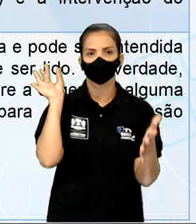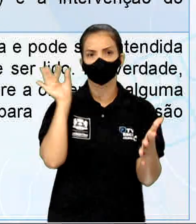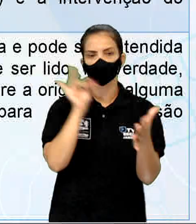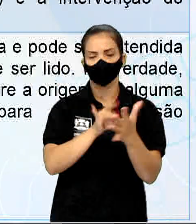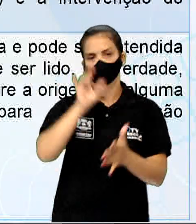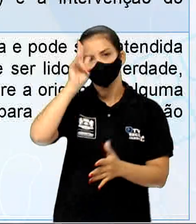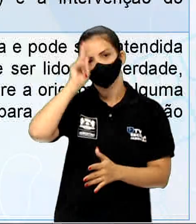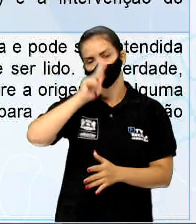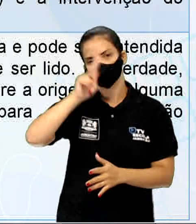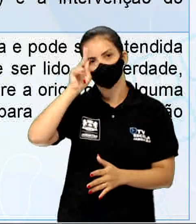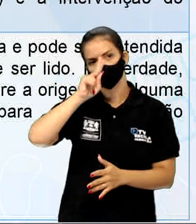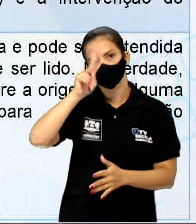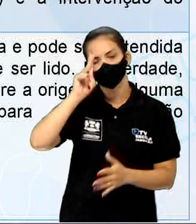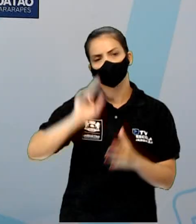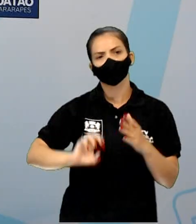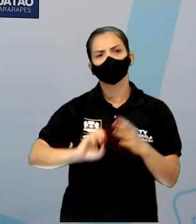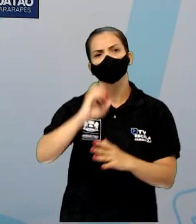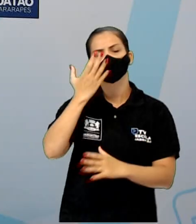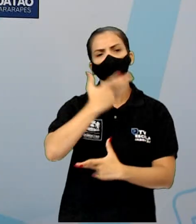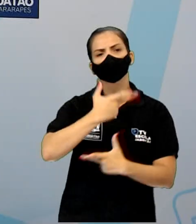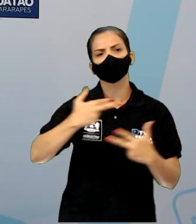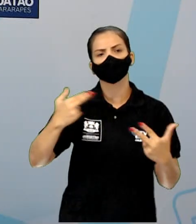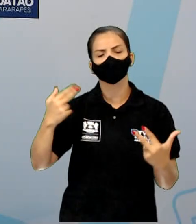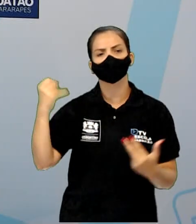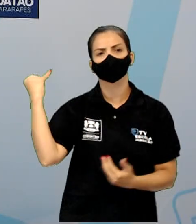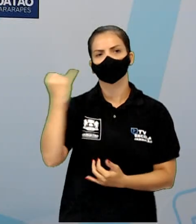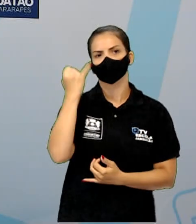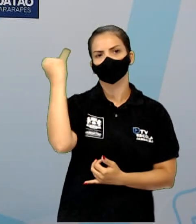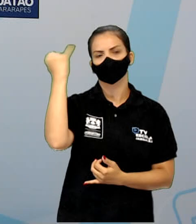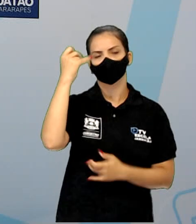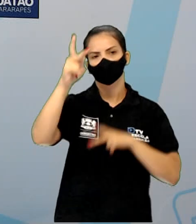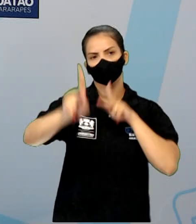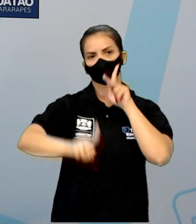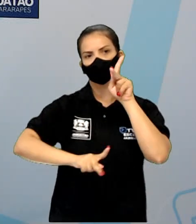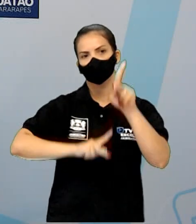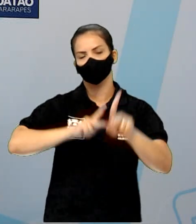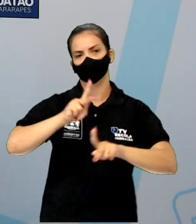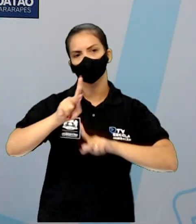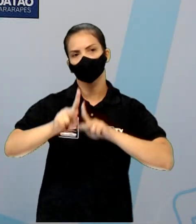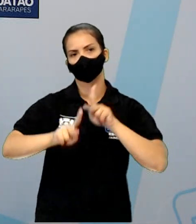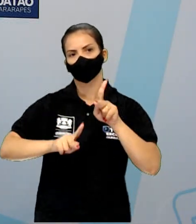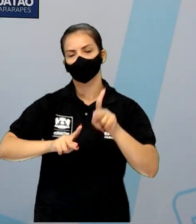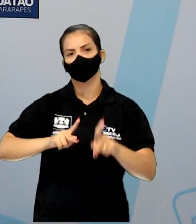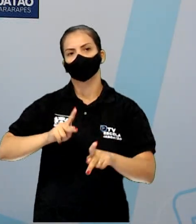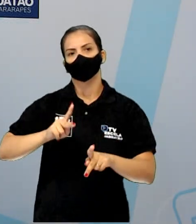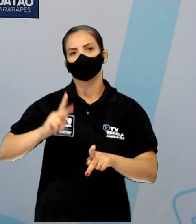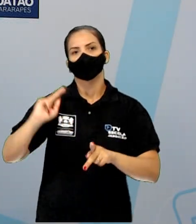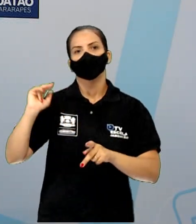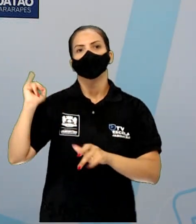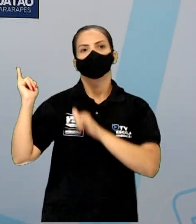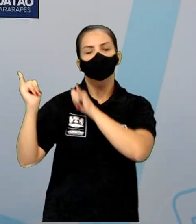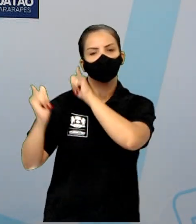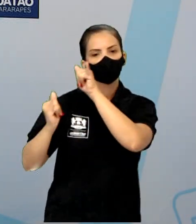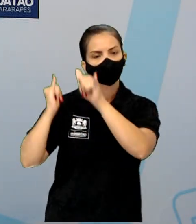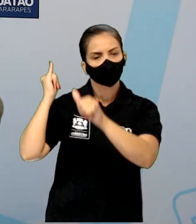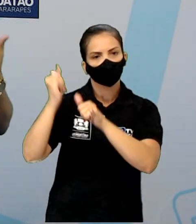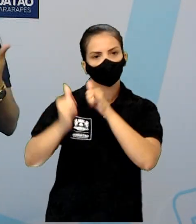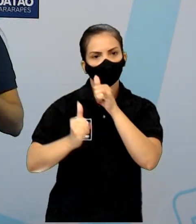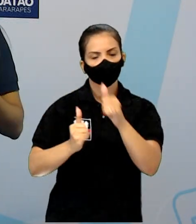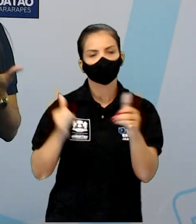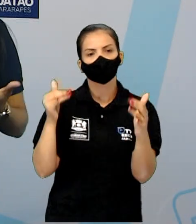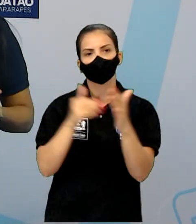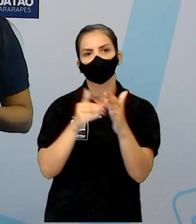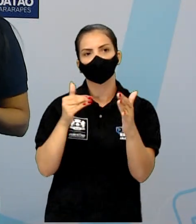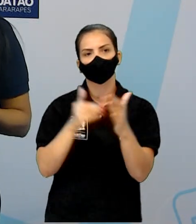histórias sobre a origem de alguma coisa importante para os povos. São chamadas de lenda. Então, a lenda, como eu falei na última aula, tenta